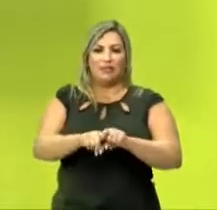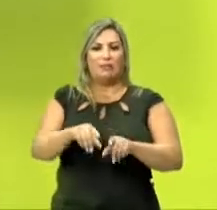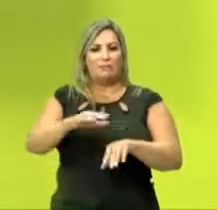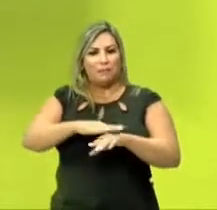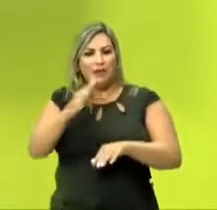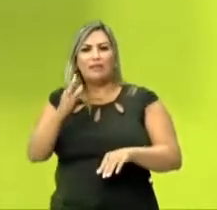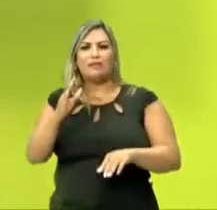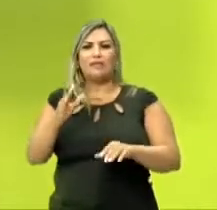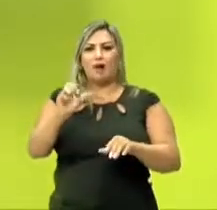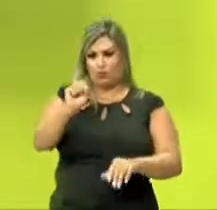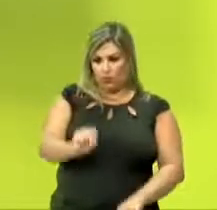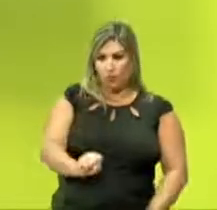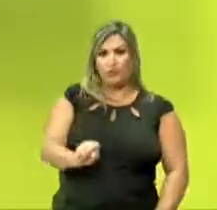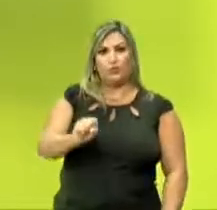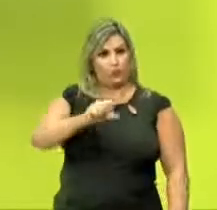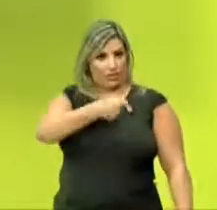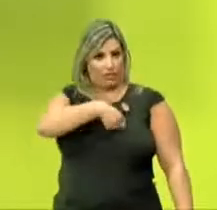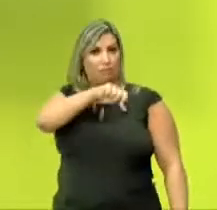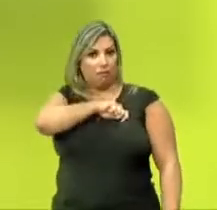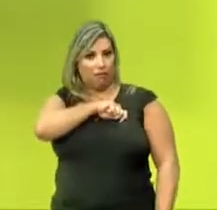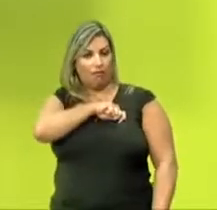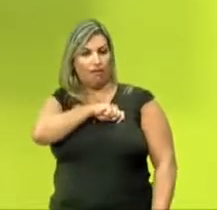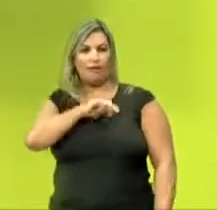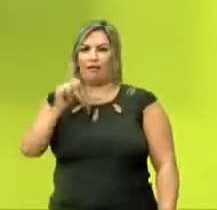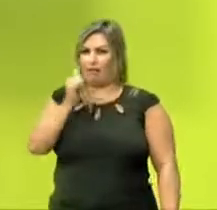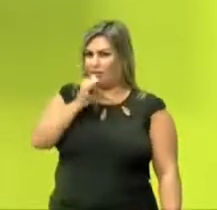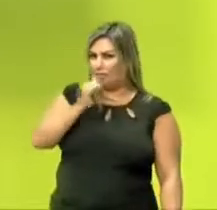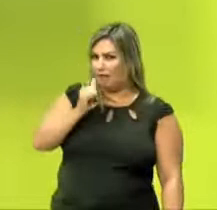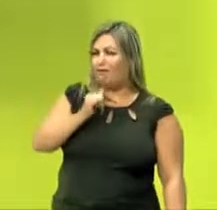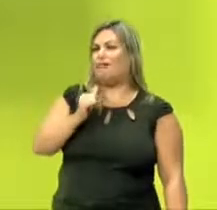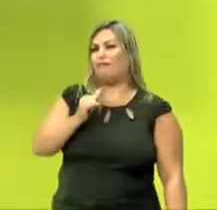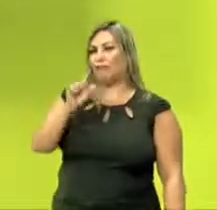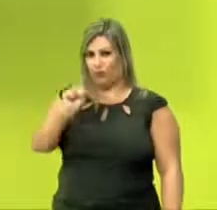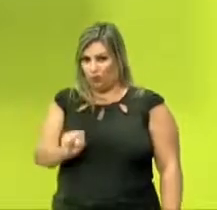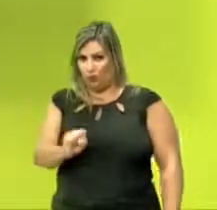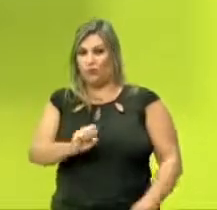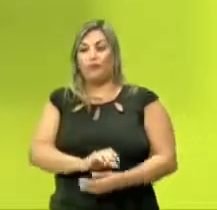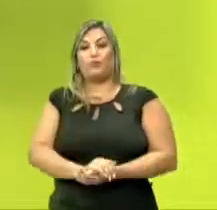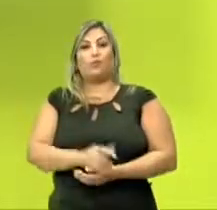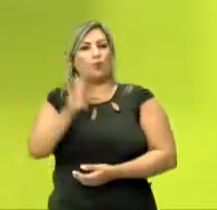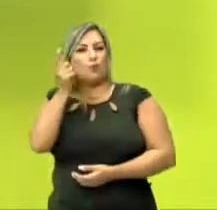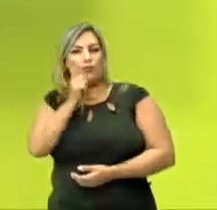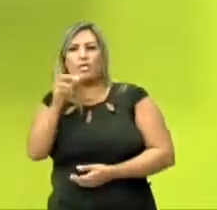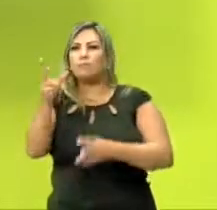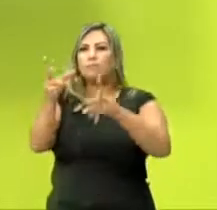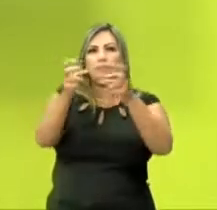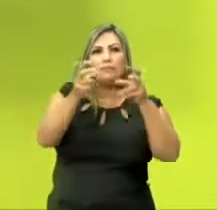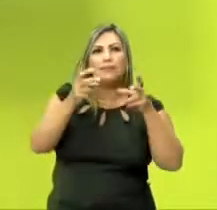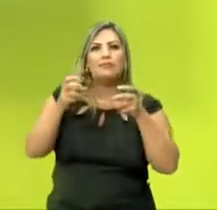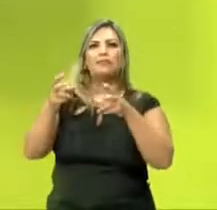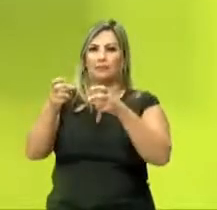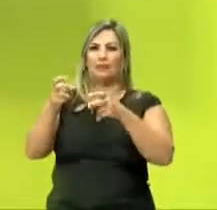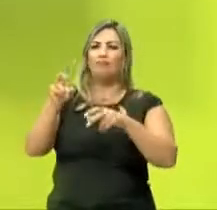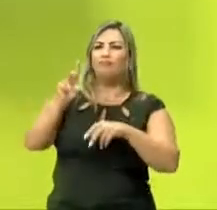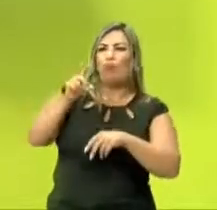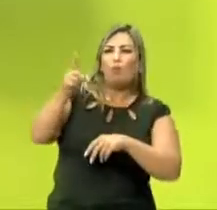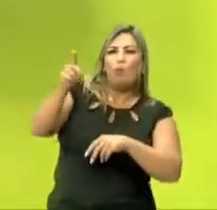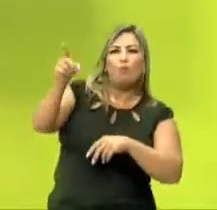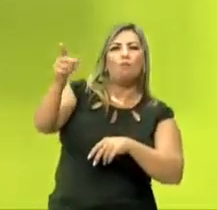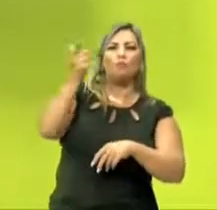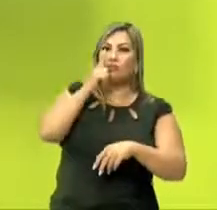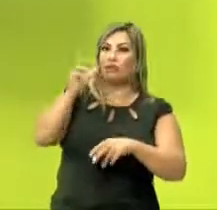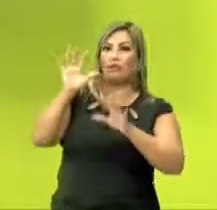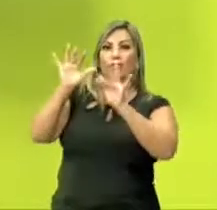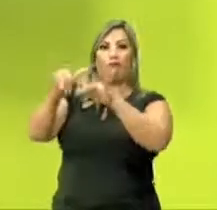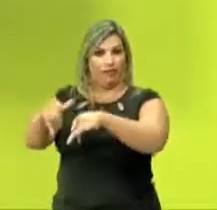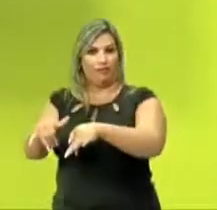pontos mais ao sul da Espanha, nos pontos mais ao sul da Itália, você consegue ver lá ao longe, no horizonte, você consegue ver